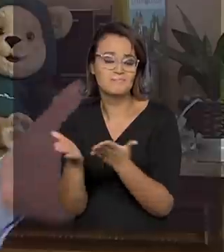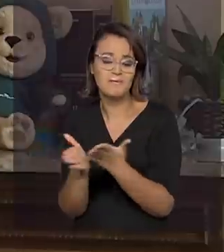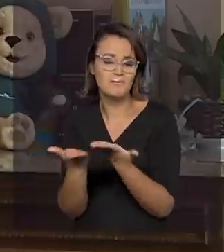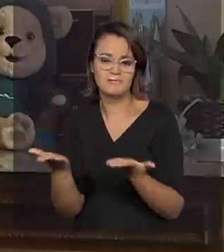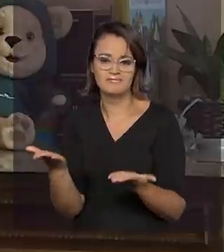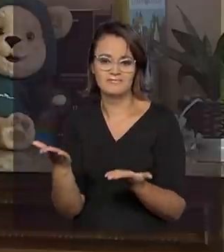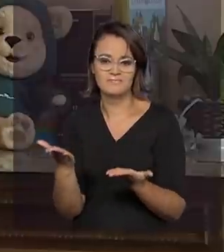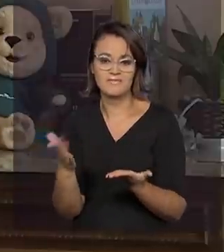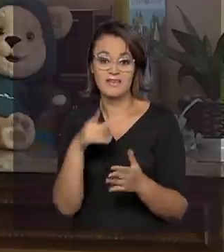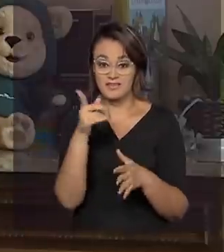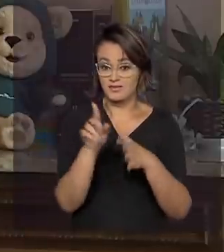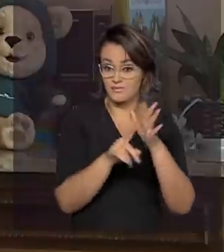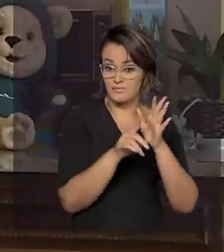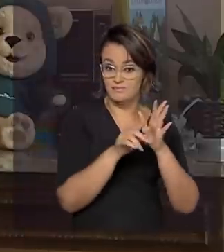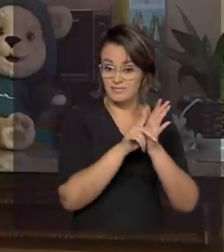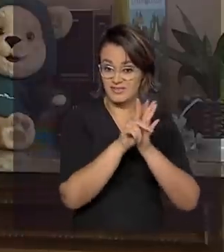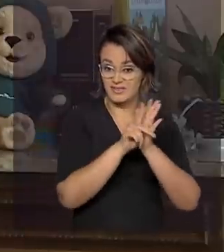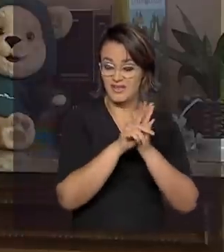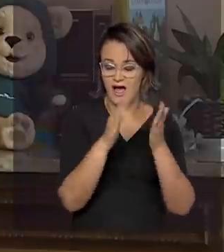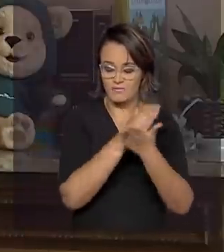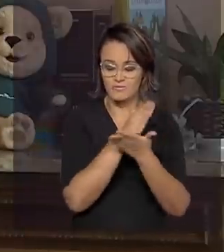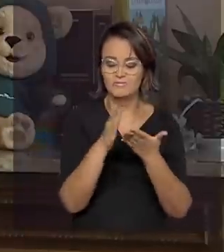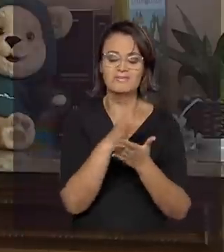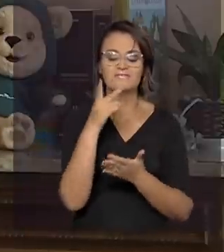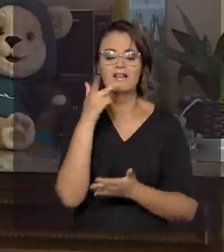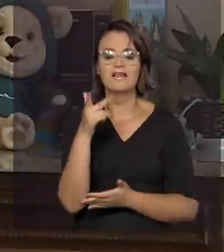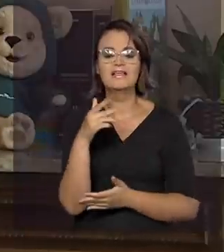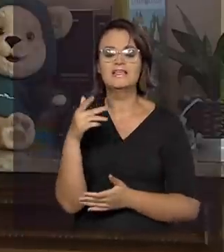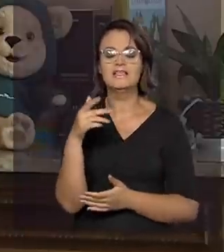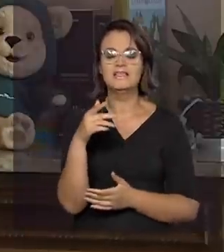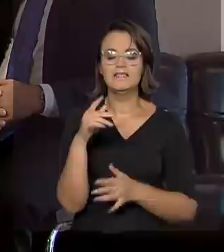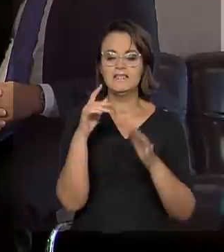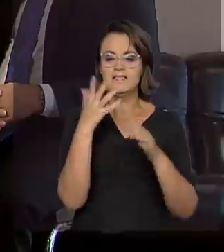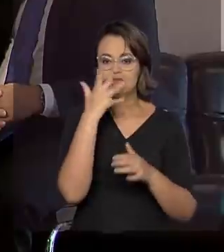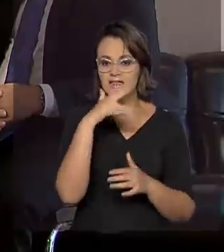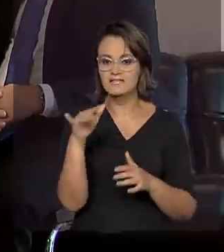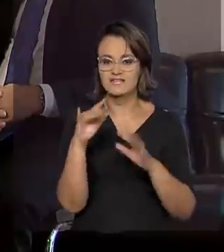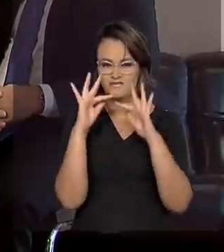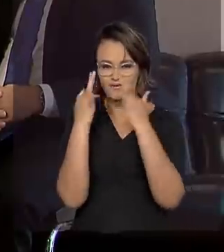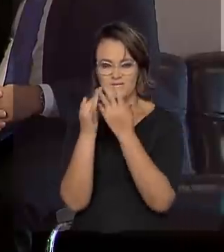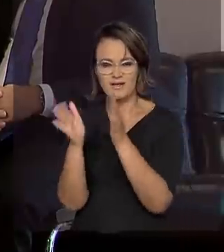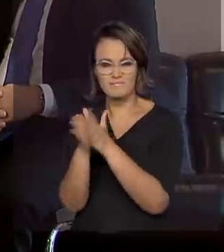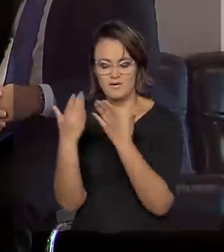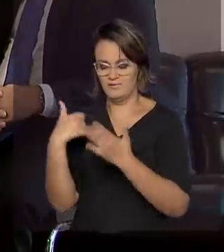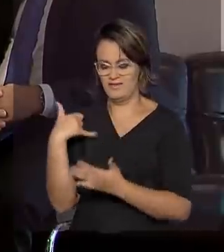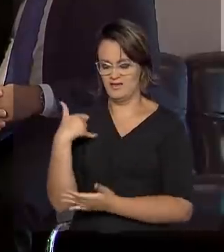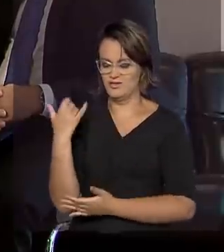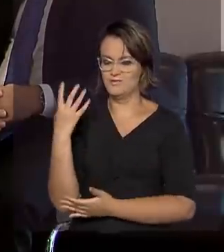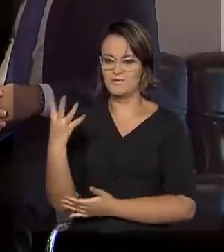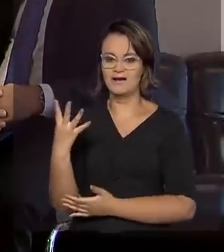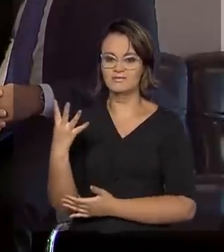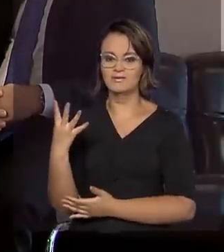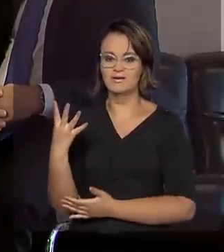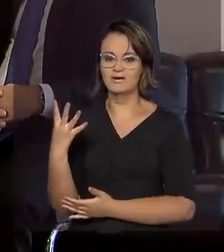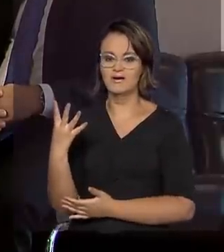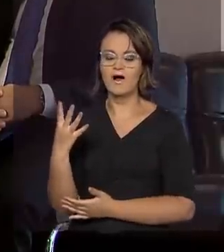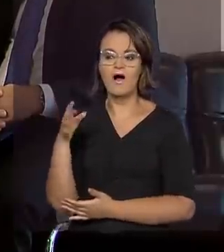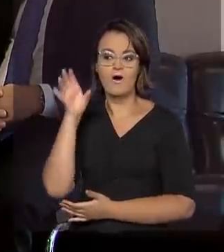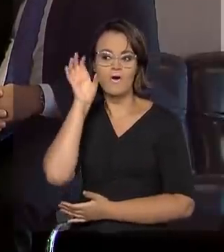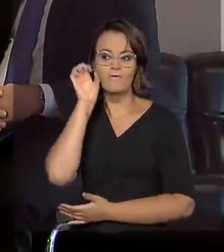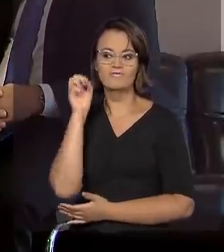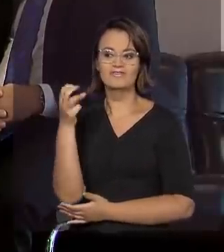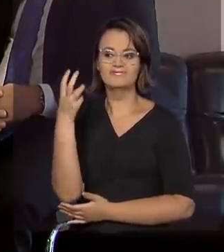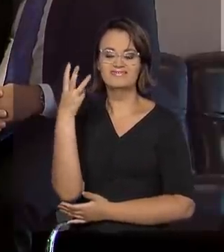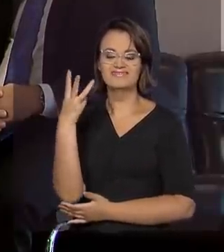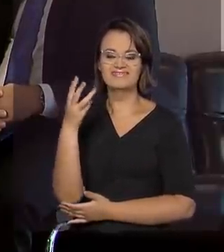Há pesquisas que mostram, por exemplo, que crianças de famílias pobres, aos 4 anos, ouviram 30 milhões de palavras a